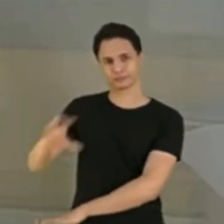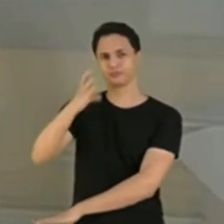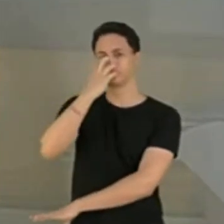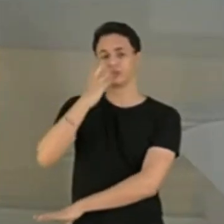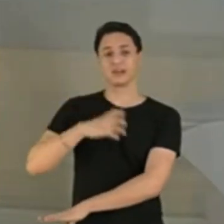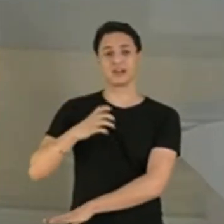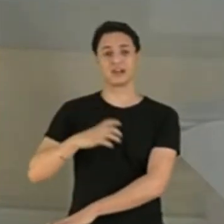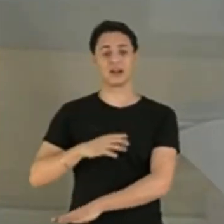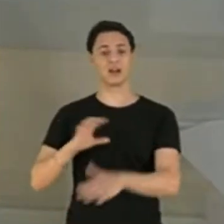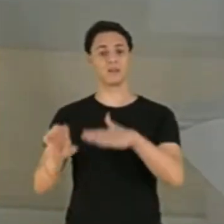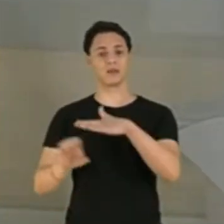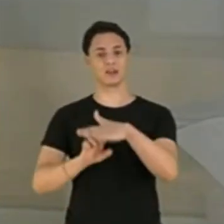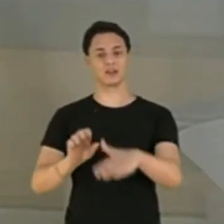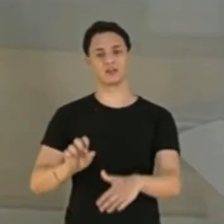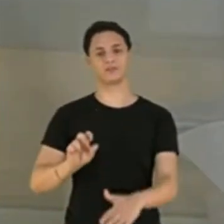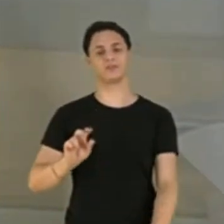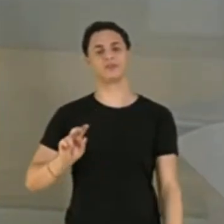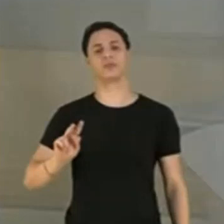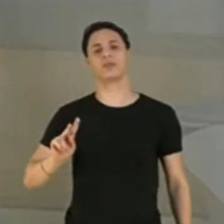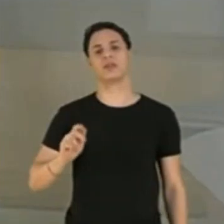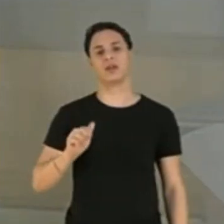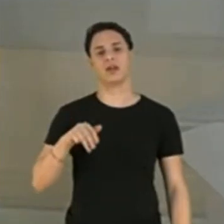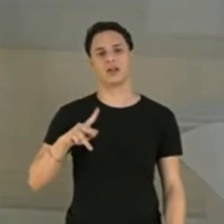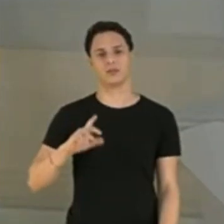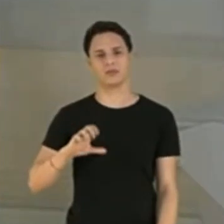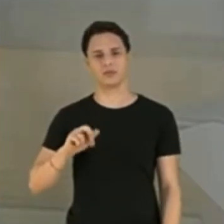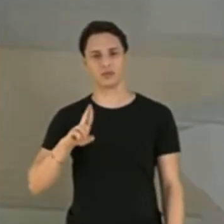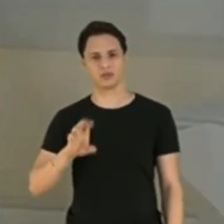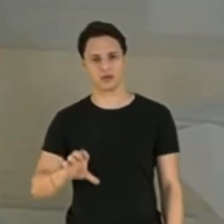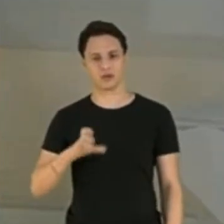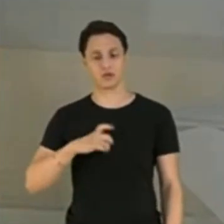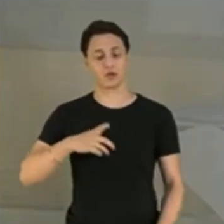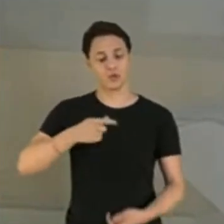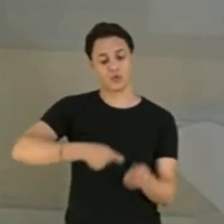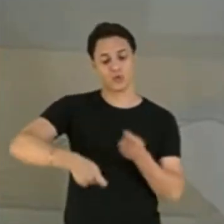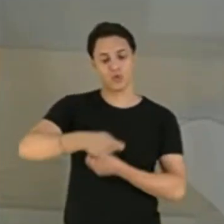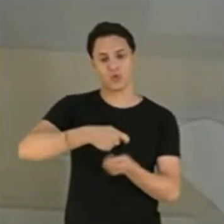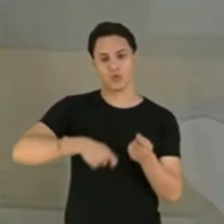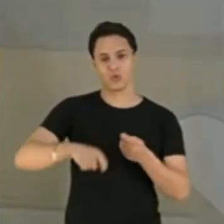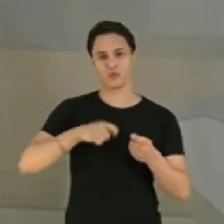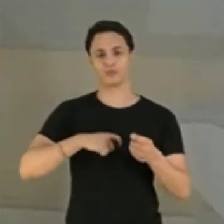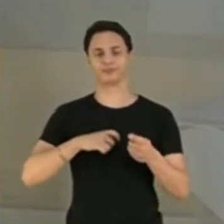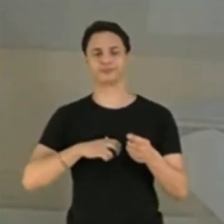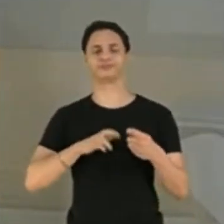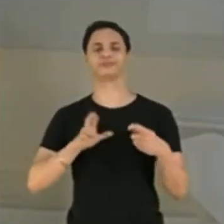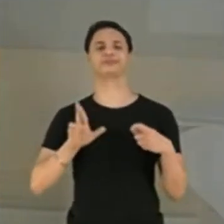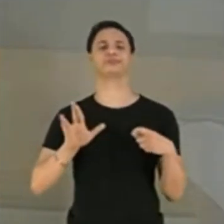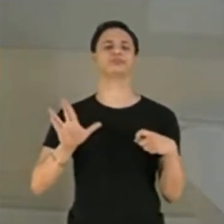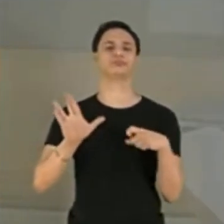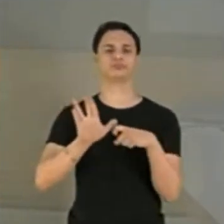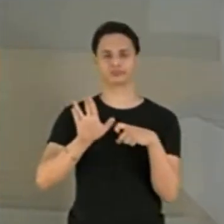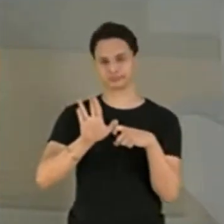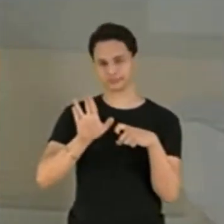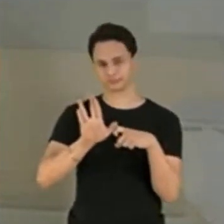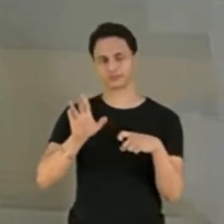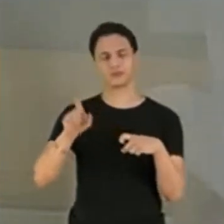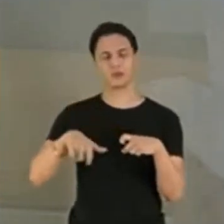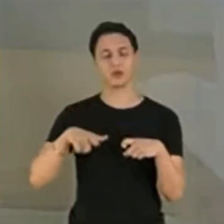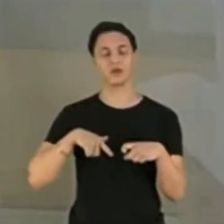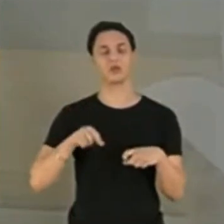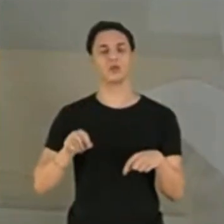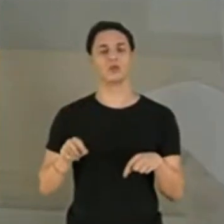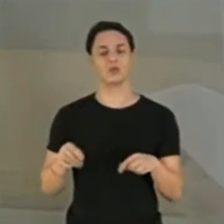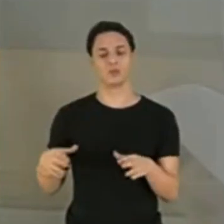Repcare, que comercializa produtos à base da droga, da maconha, esses aparelhos jamais